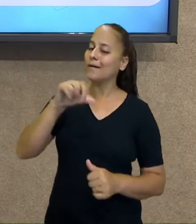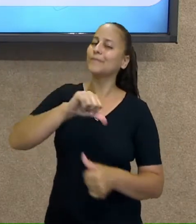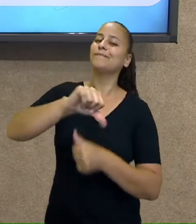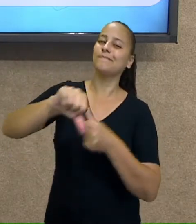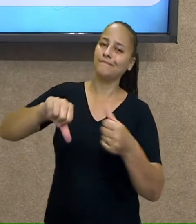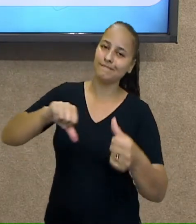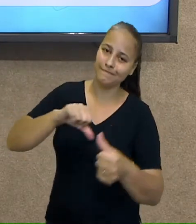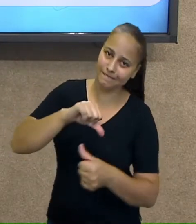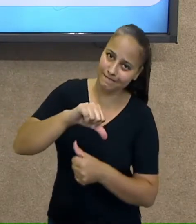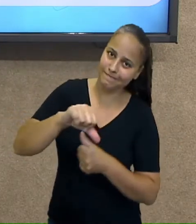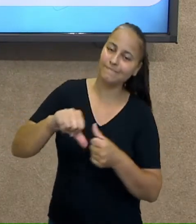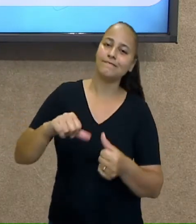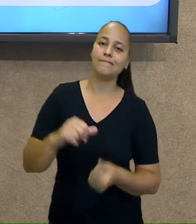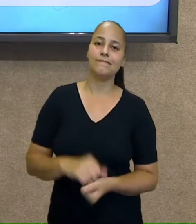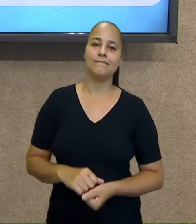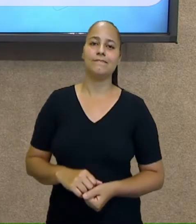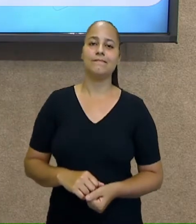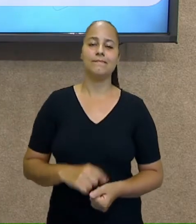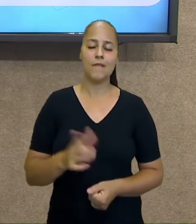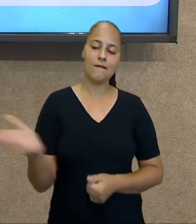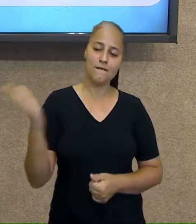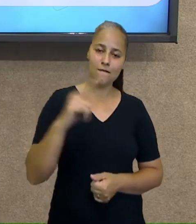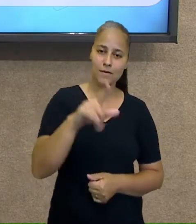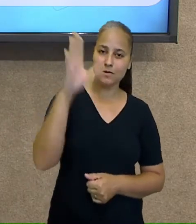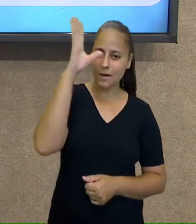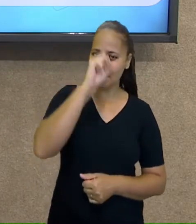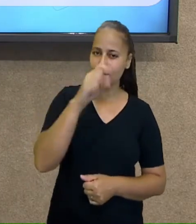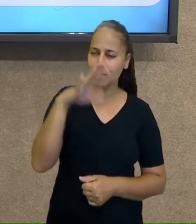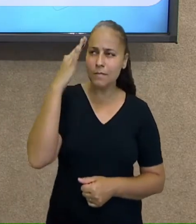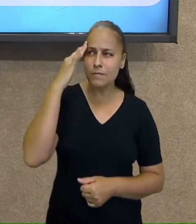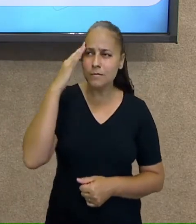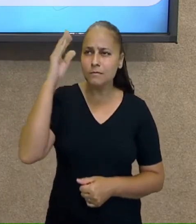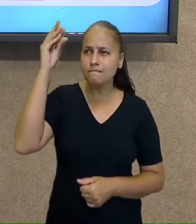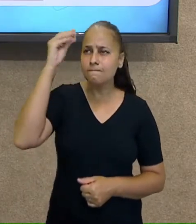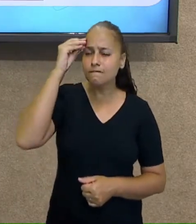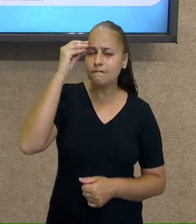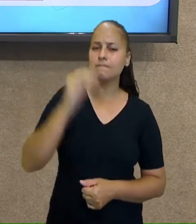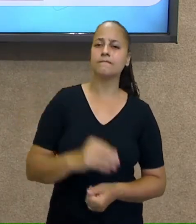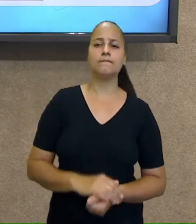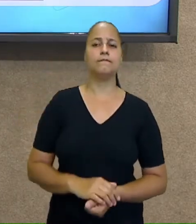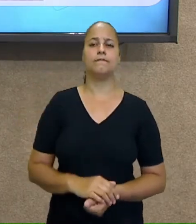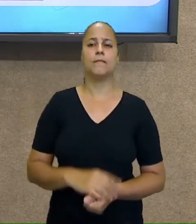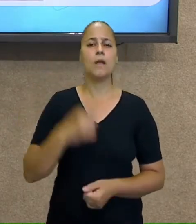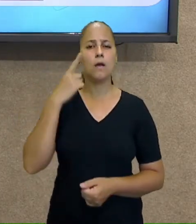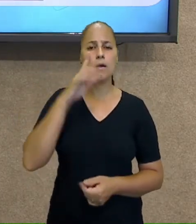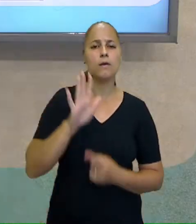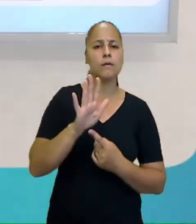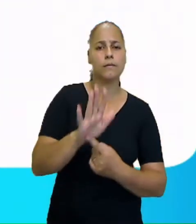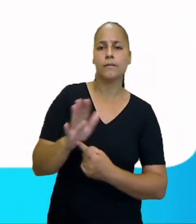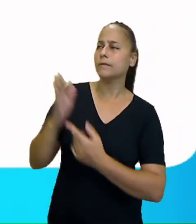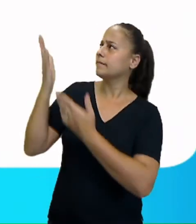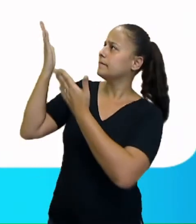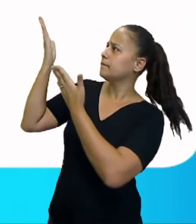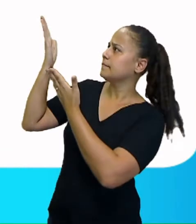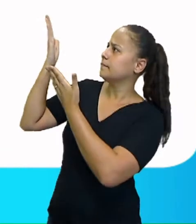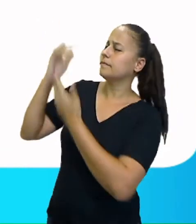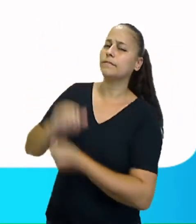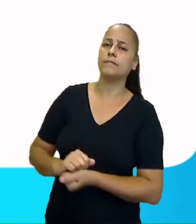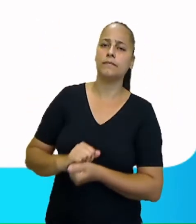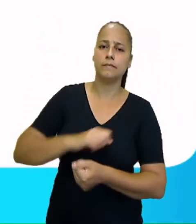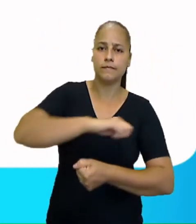de rotação. Vamos mentalizar isso e gravar. O movimento de